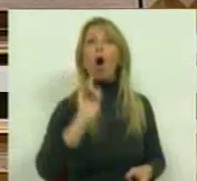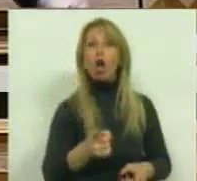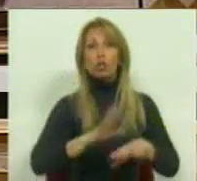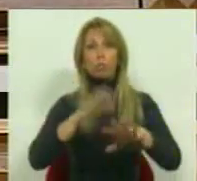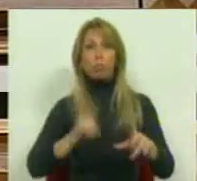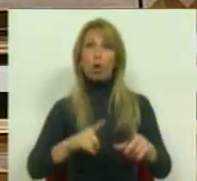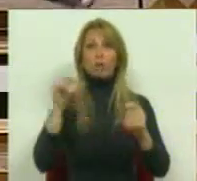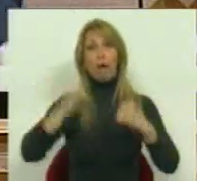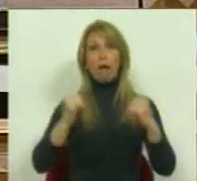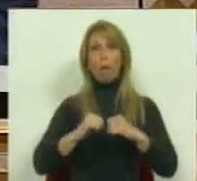tratado, sobre este momento negro da União Europeia.